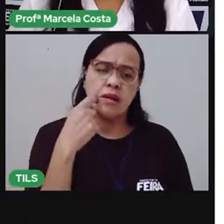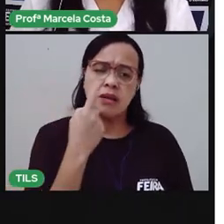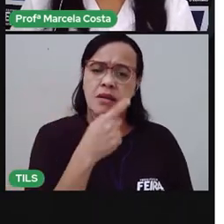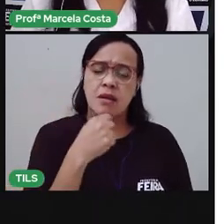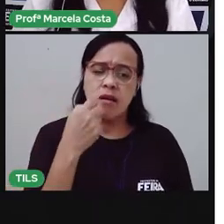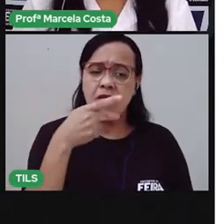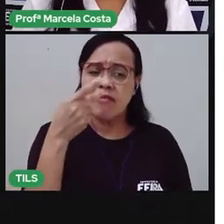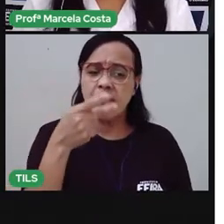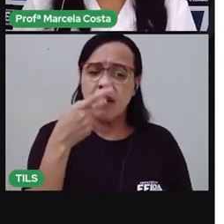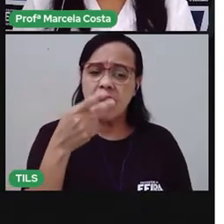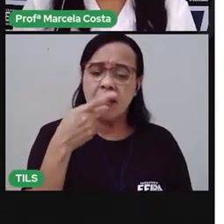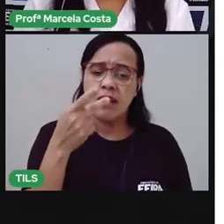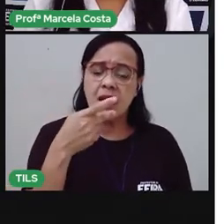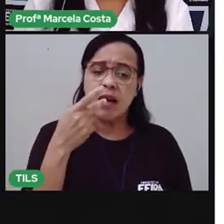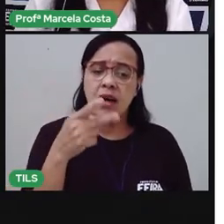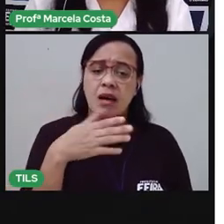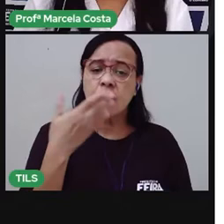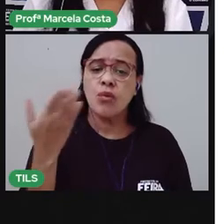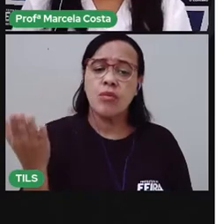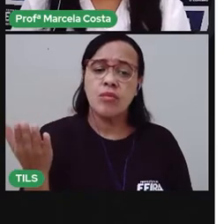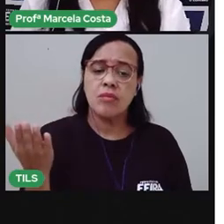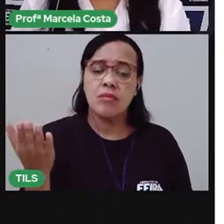a boca para falar essa palavra?